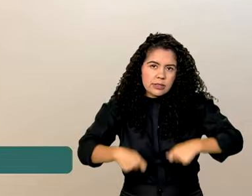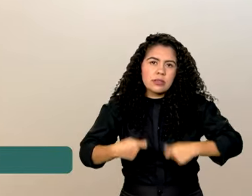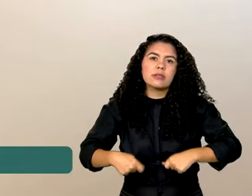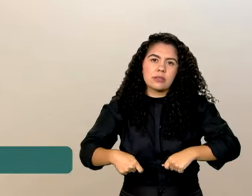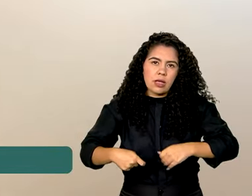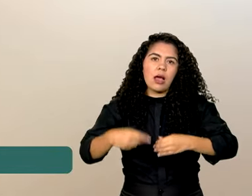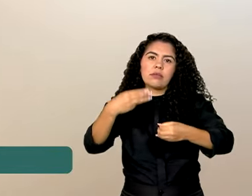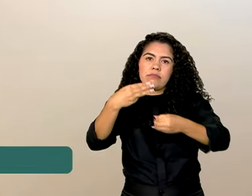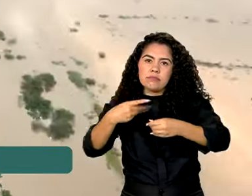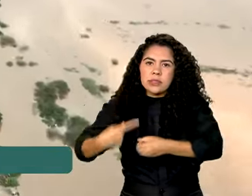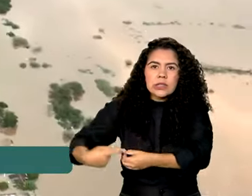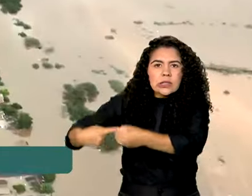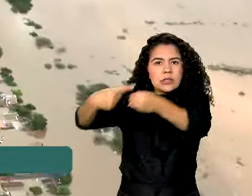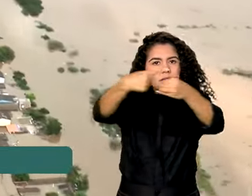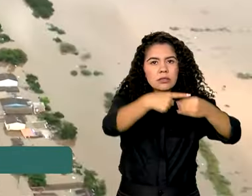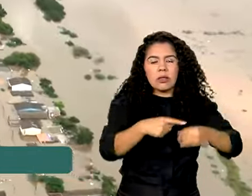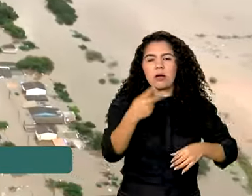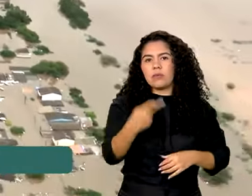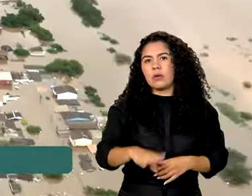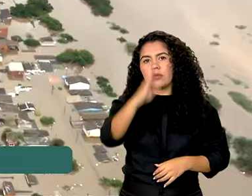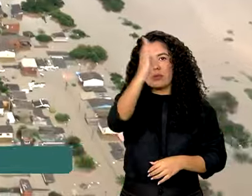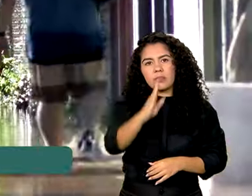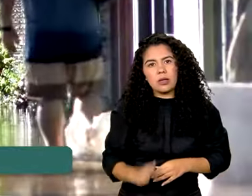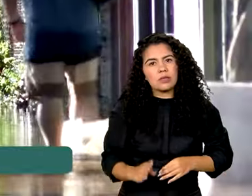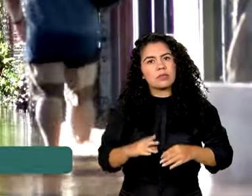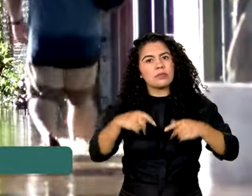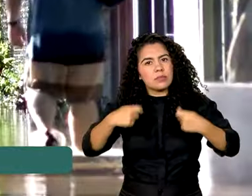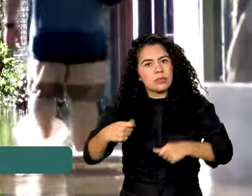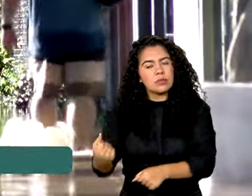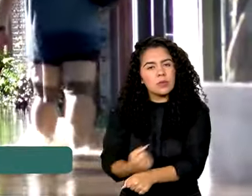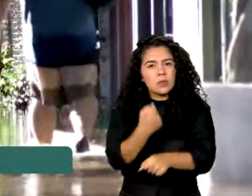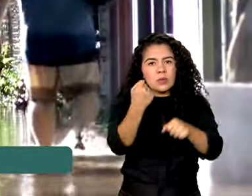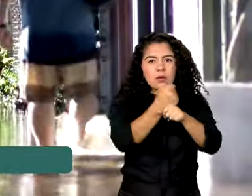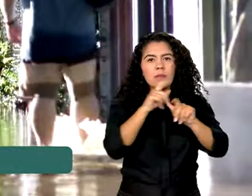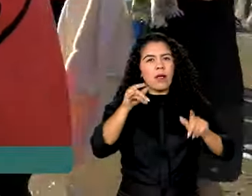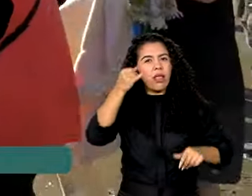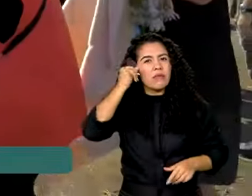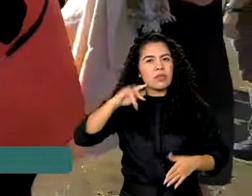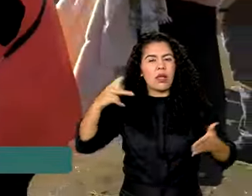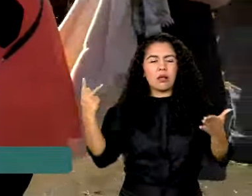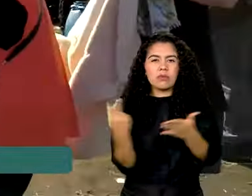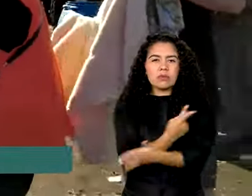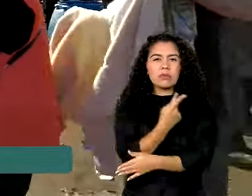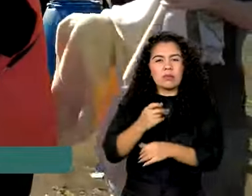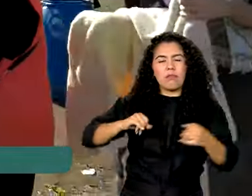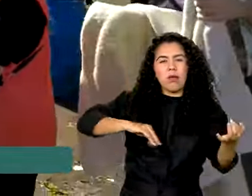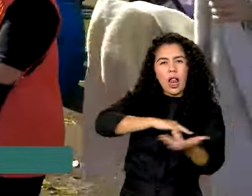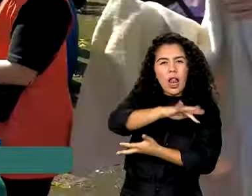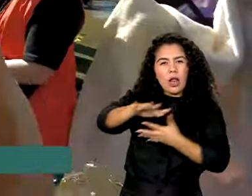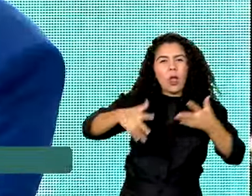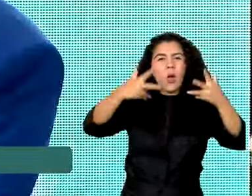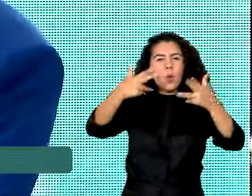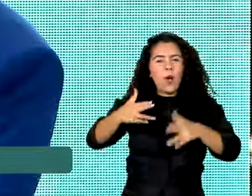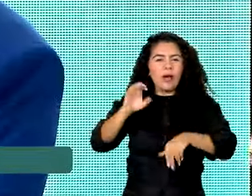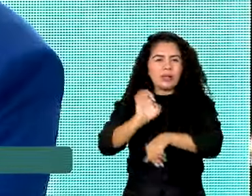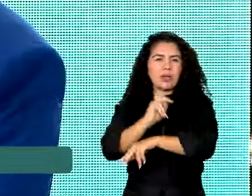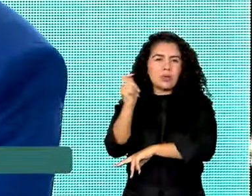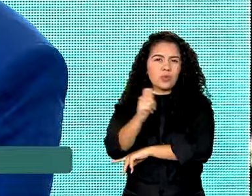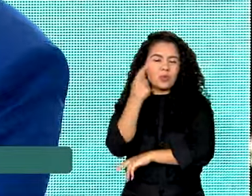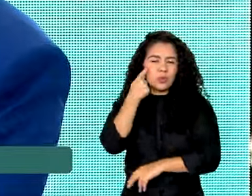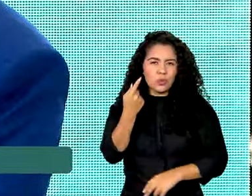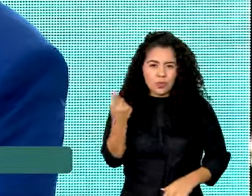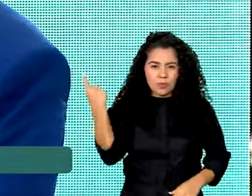para enfrentar os eventos climáticos extremos, como aconteceu este ano no Rio Grande do Sul. É a